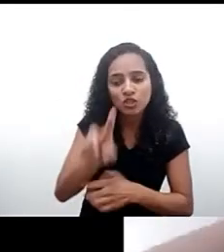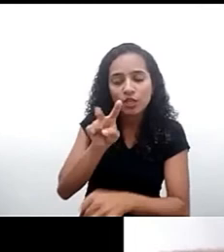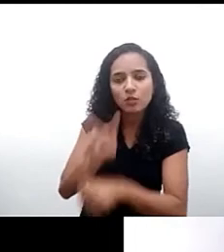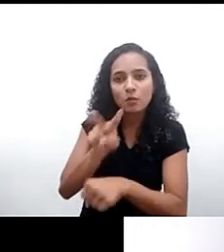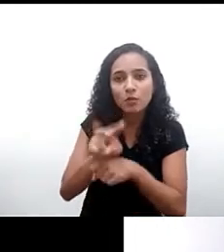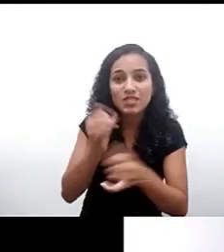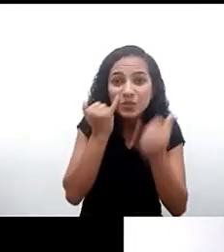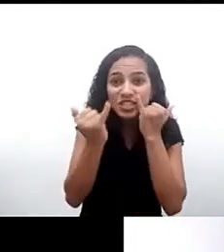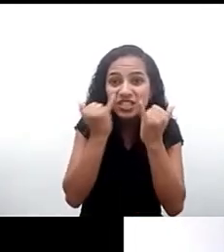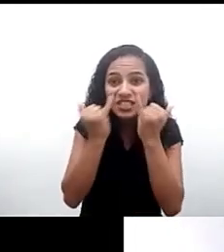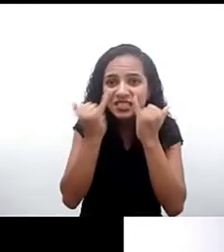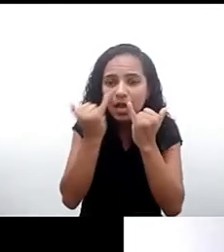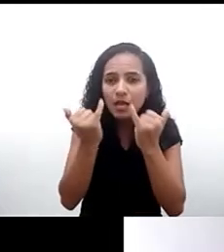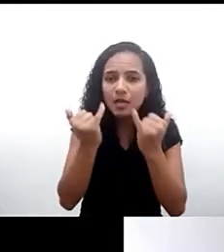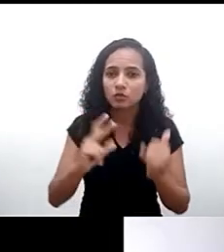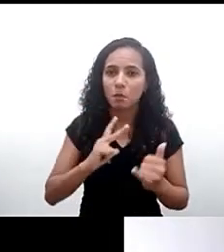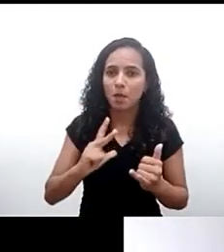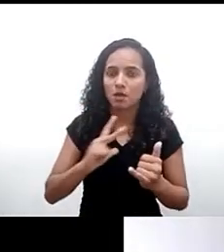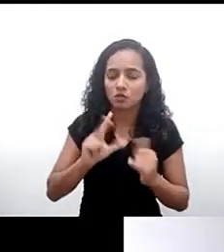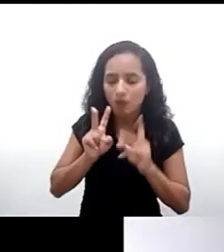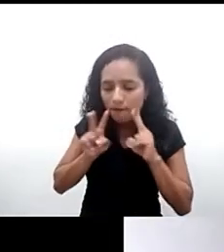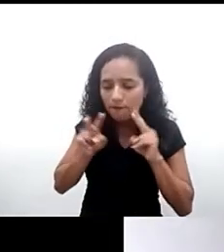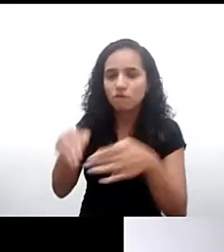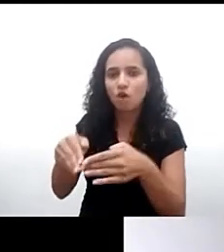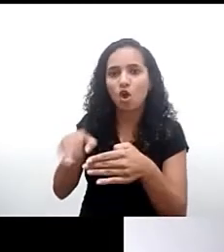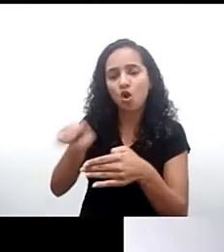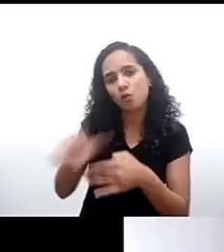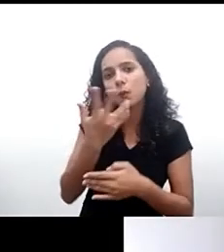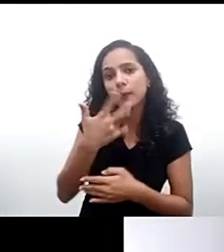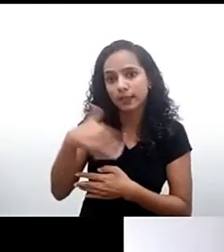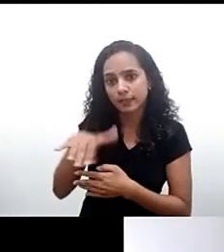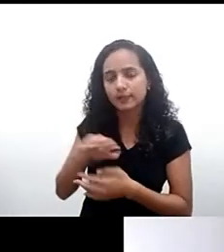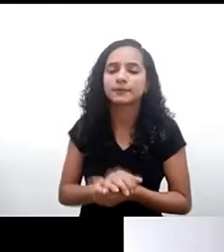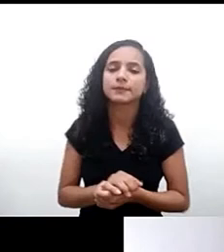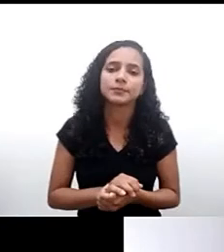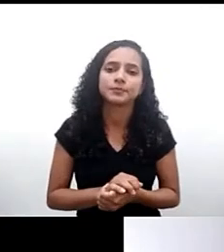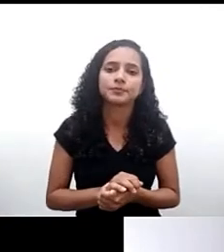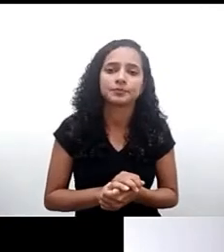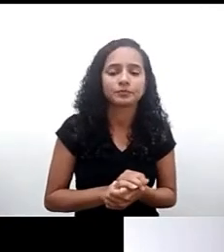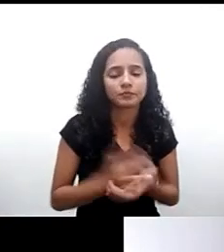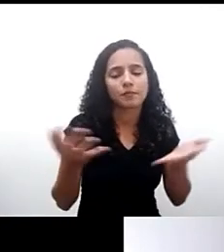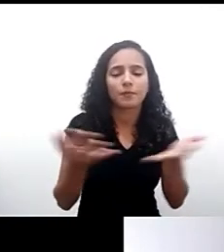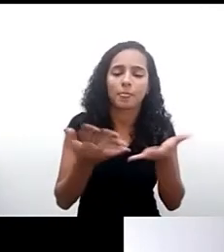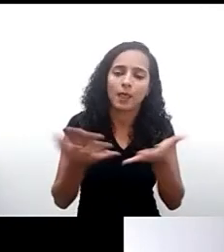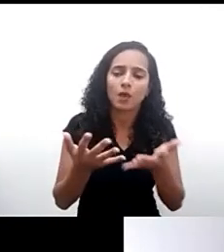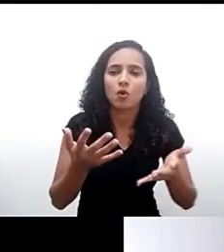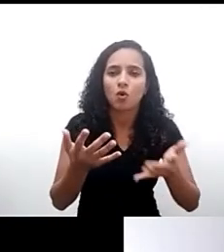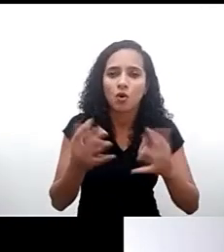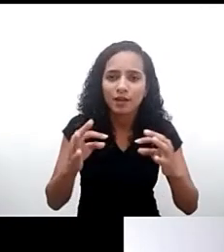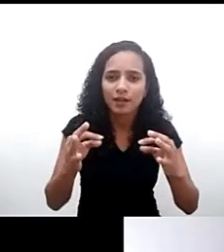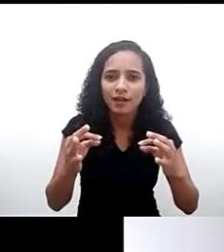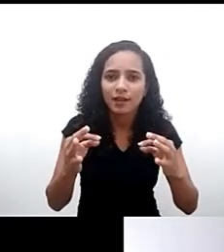voltado para as crianças em especial aqui Pedro e aqui acho que me juntando e me somando a fala de tantos